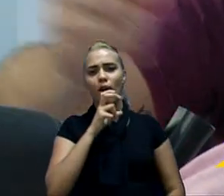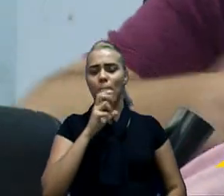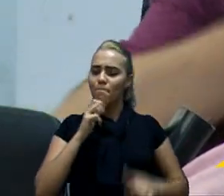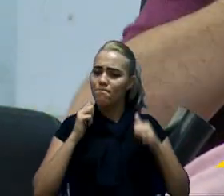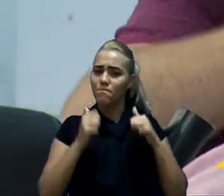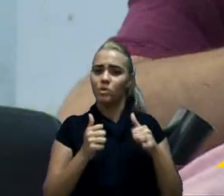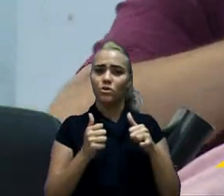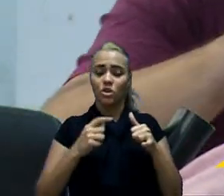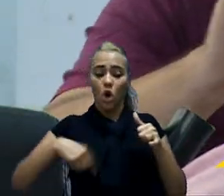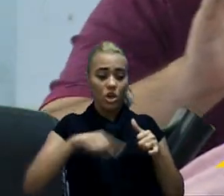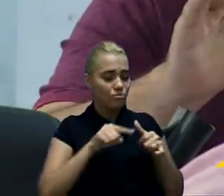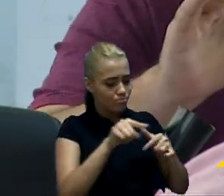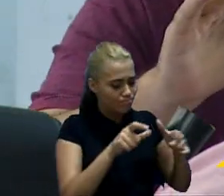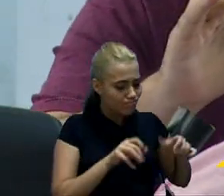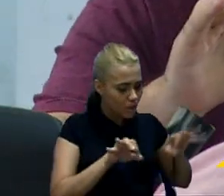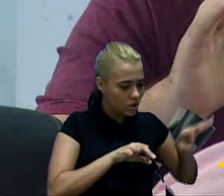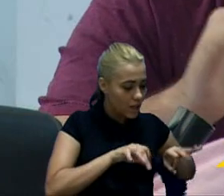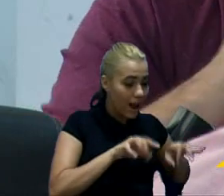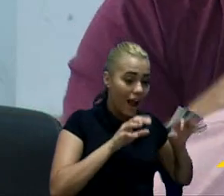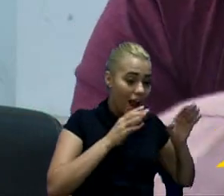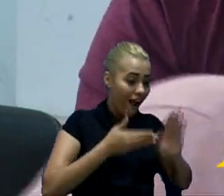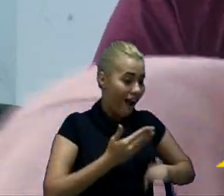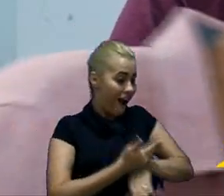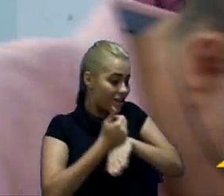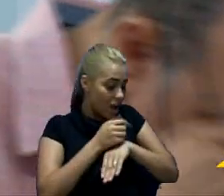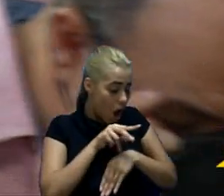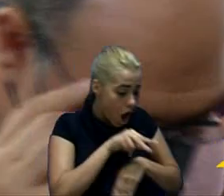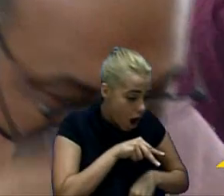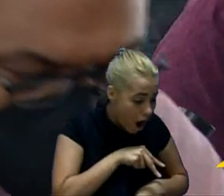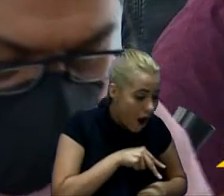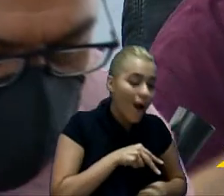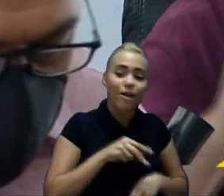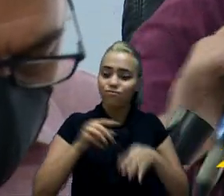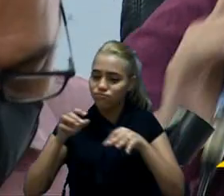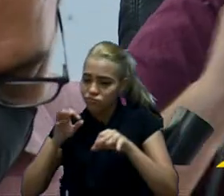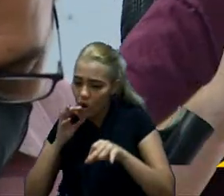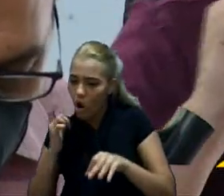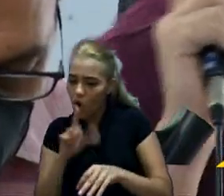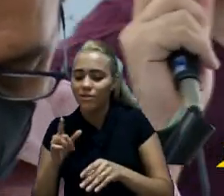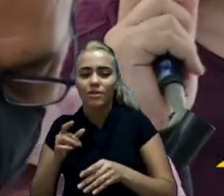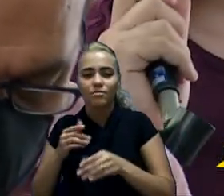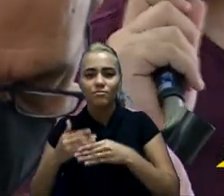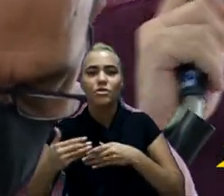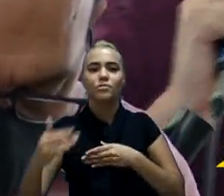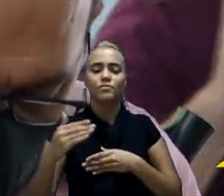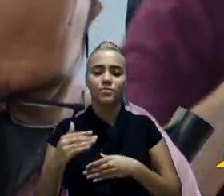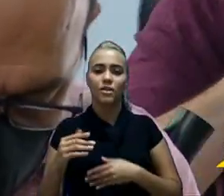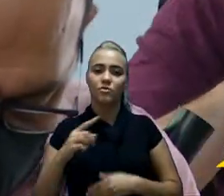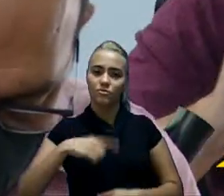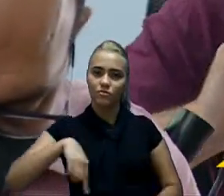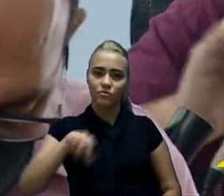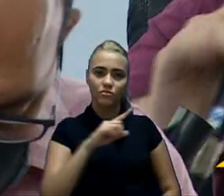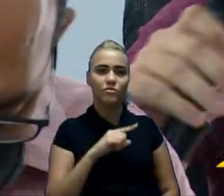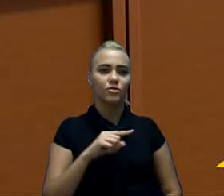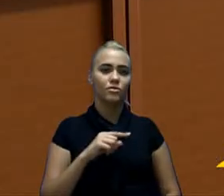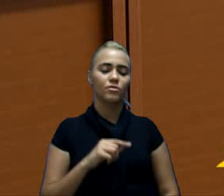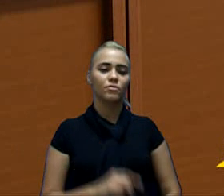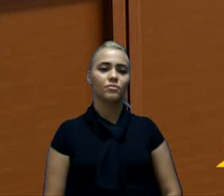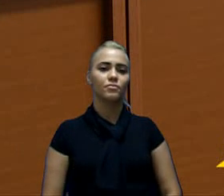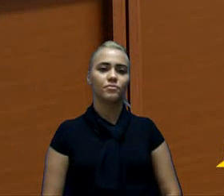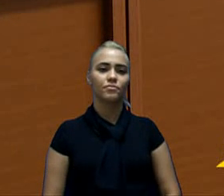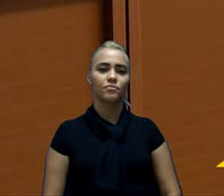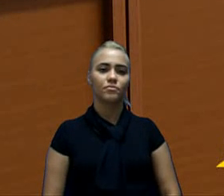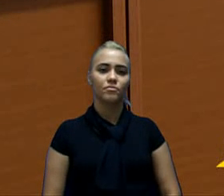a gente se executa, a gente sabe aonde a vai chegar. Muito obrigado mais uma vez, senhores e senhoras. Para uma questão de ordem, a